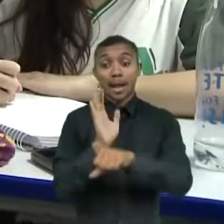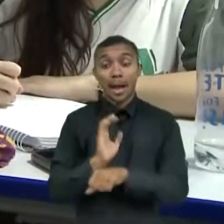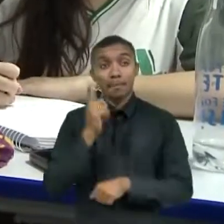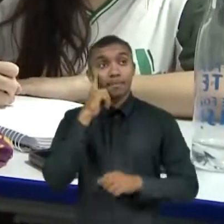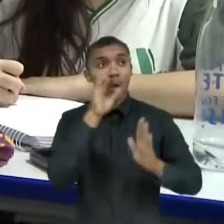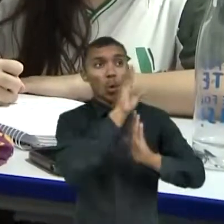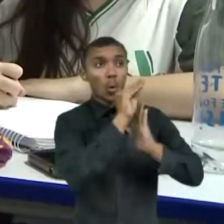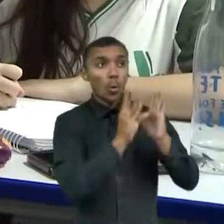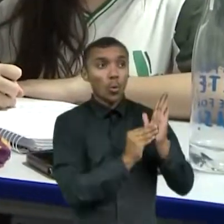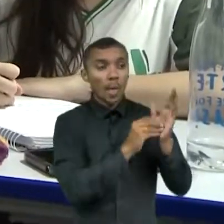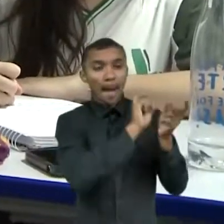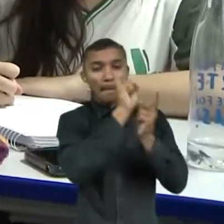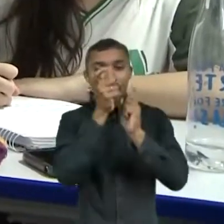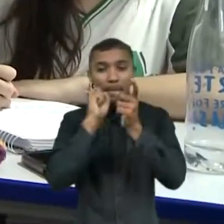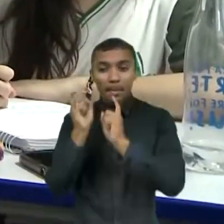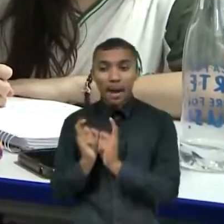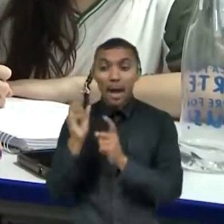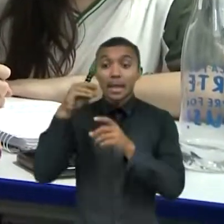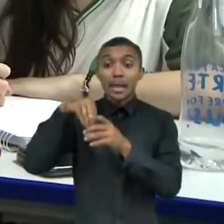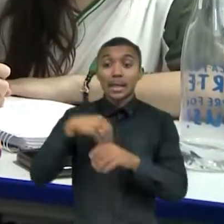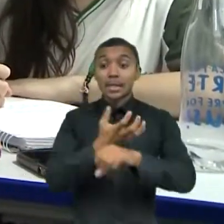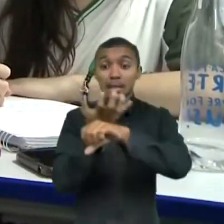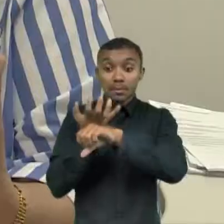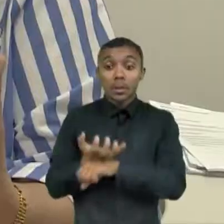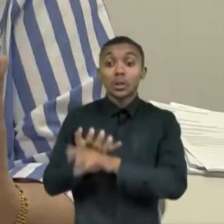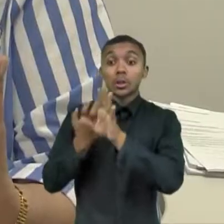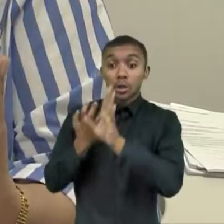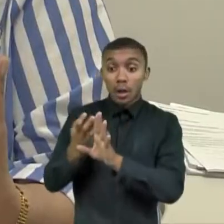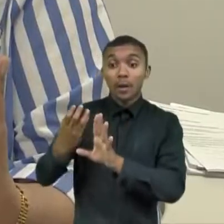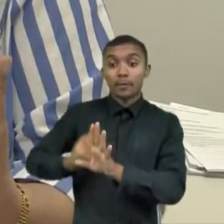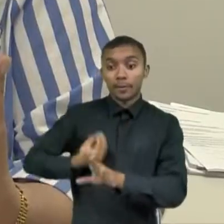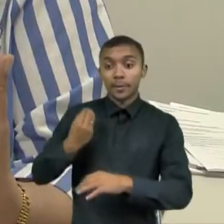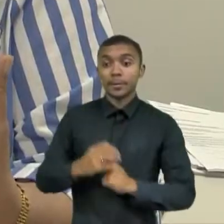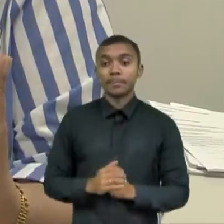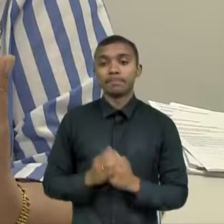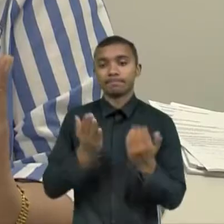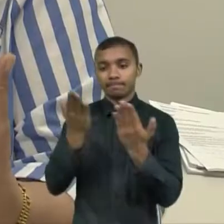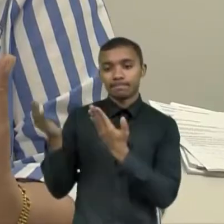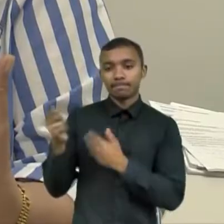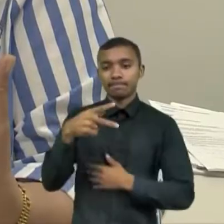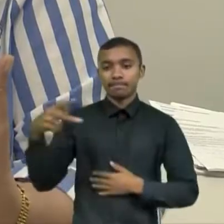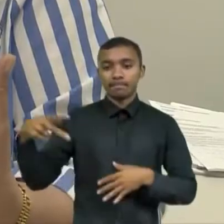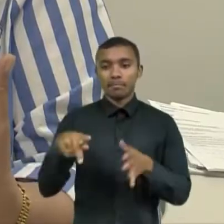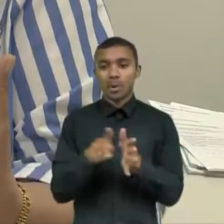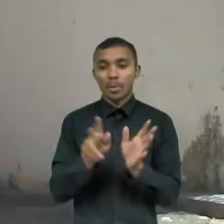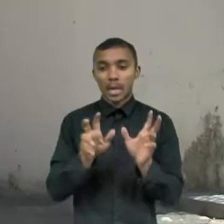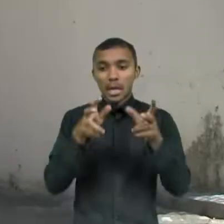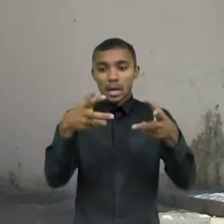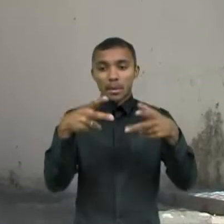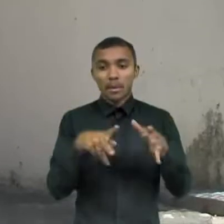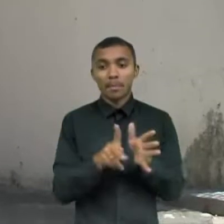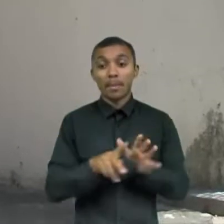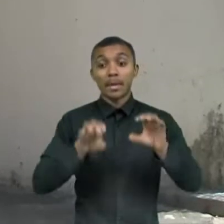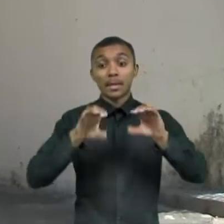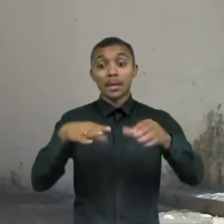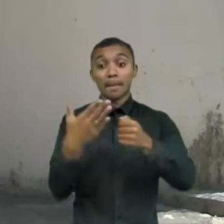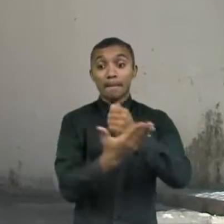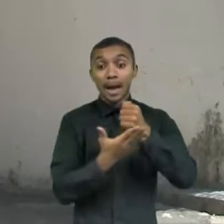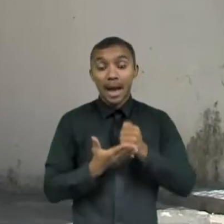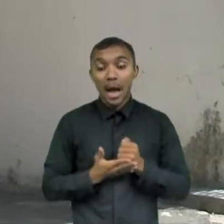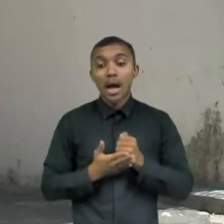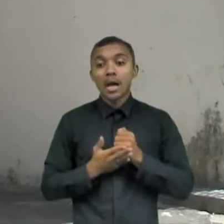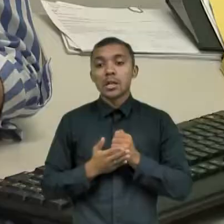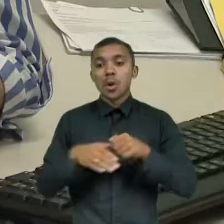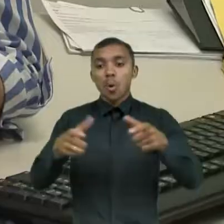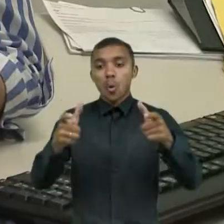trabalhados em disciplinas já existentes. A presidente da Câmara de Educação Básica do Conselho Estadual